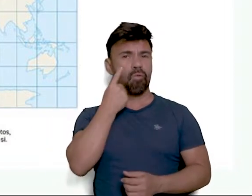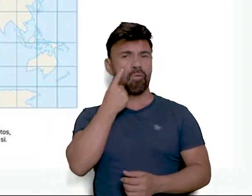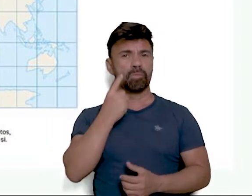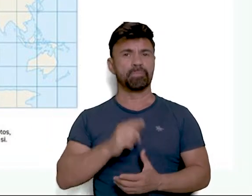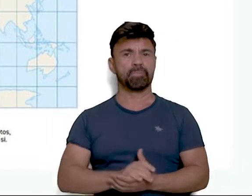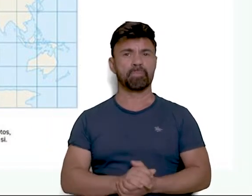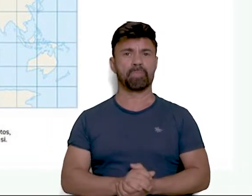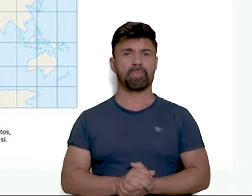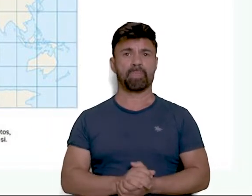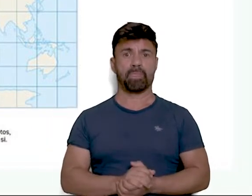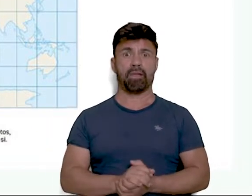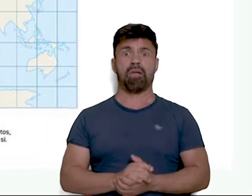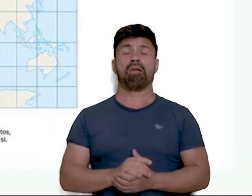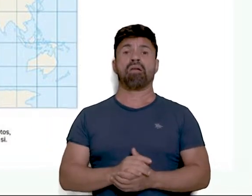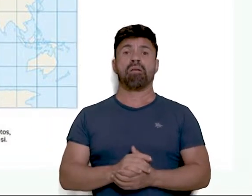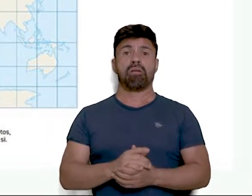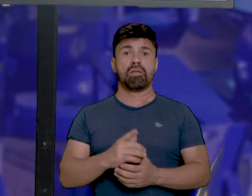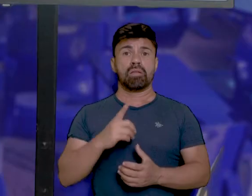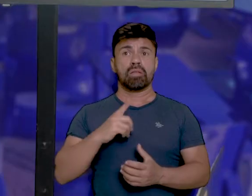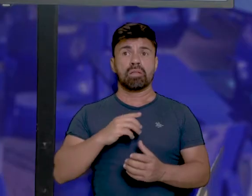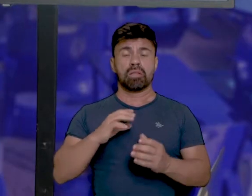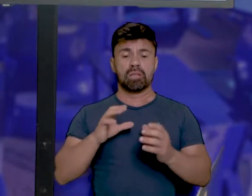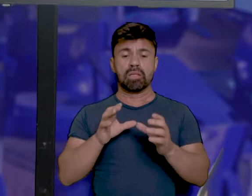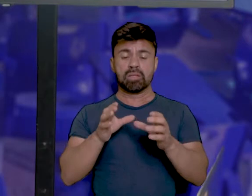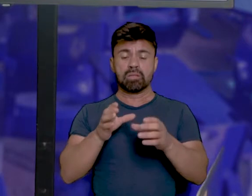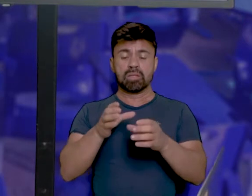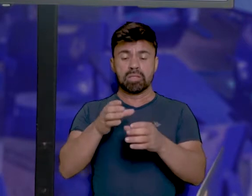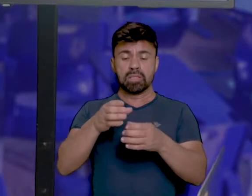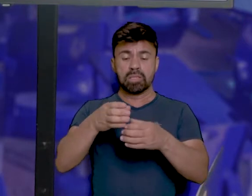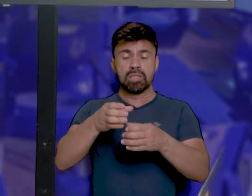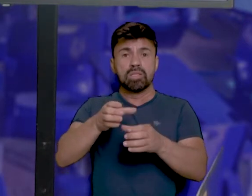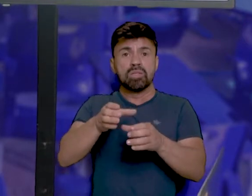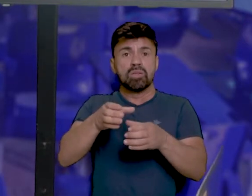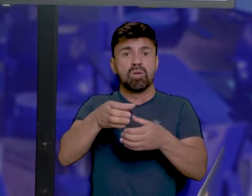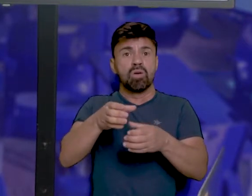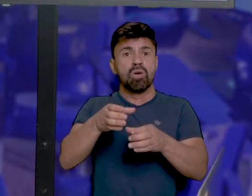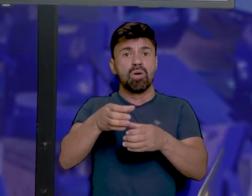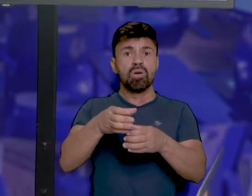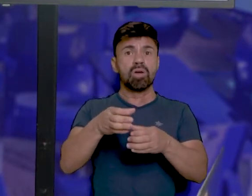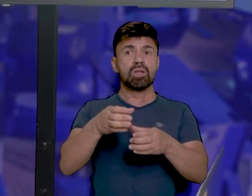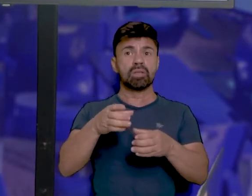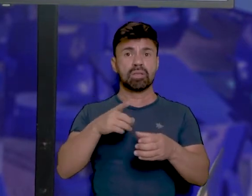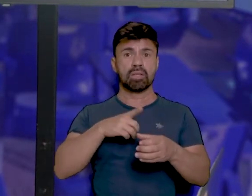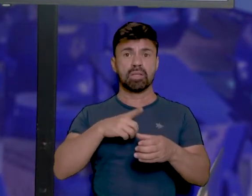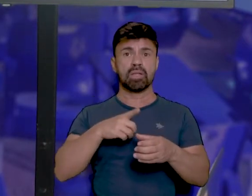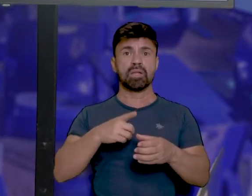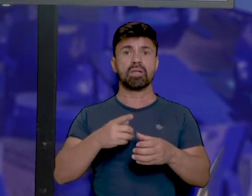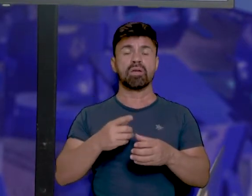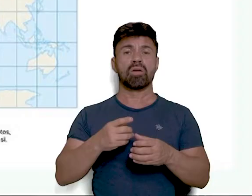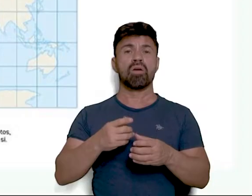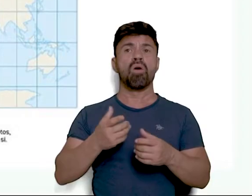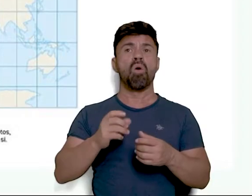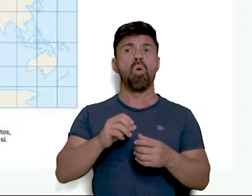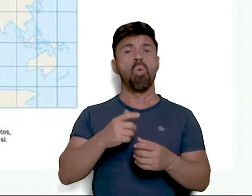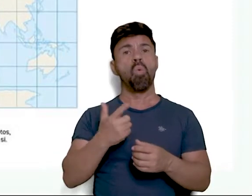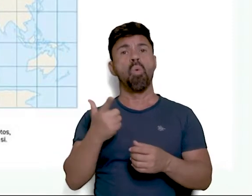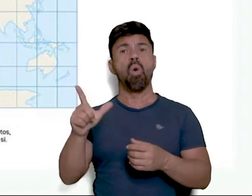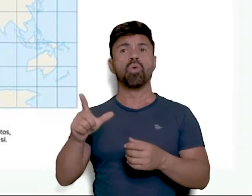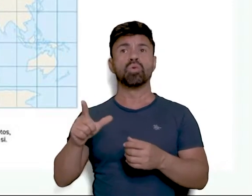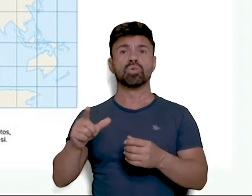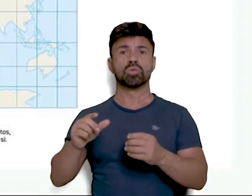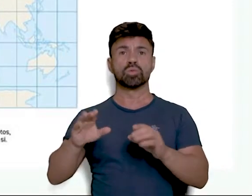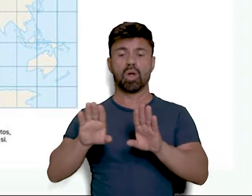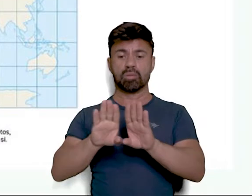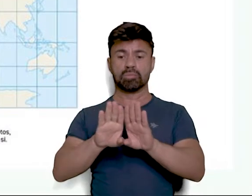projeção. Essa projeção tem uma forma cilíndrica cônica e essa outra forma aqui é cilíndrico reto, ou seja,